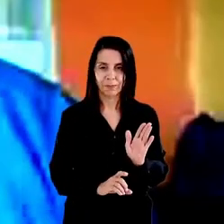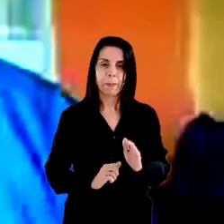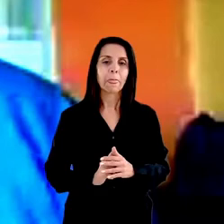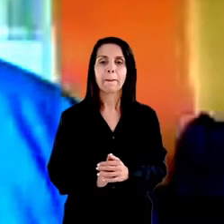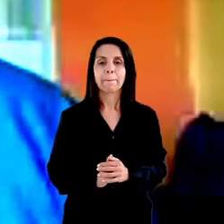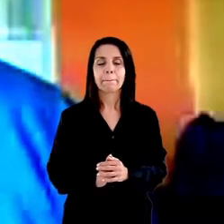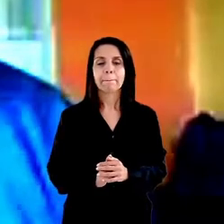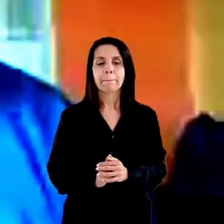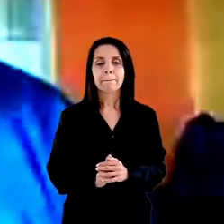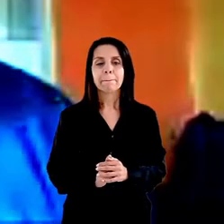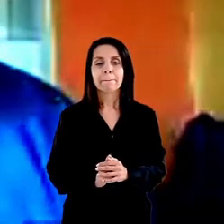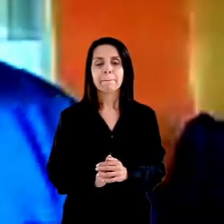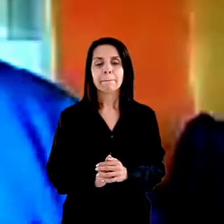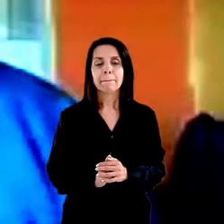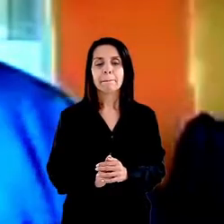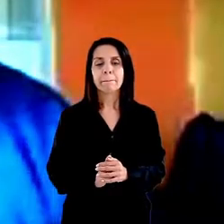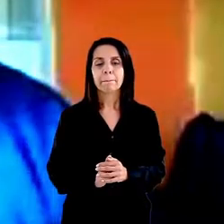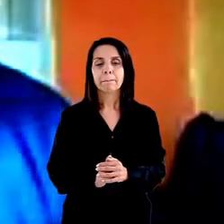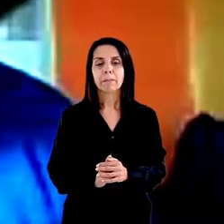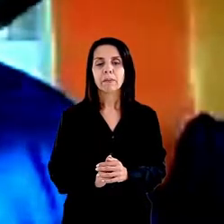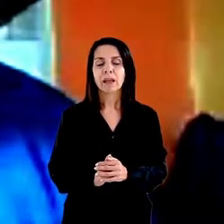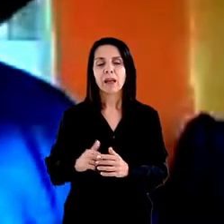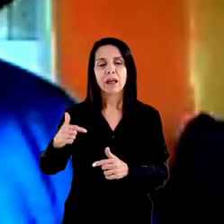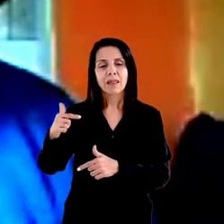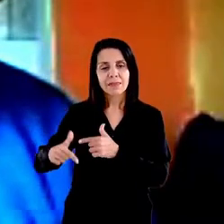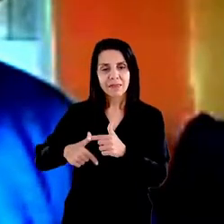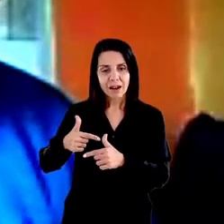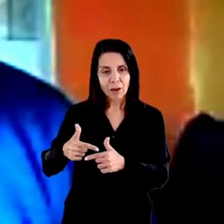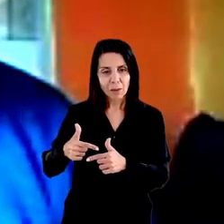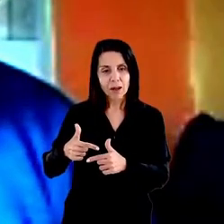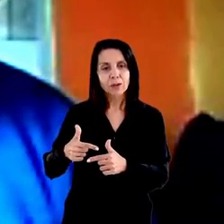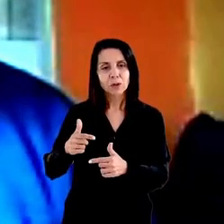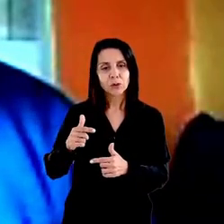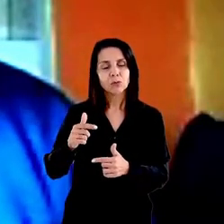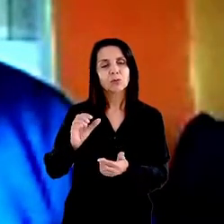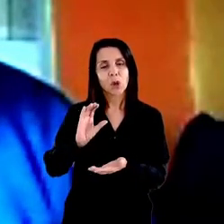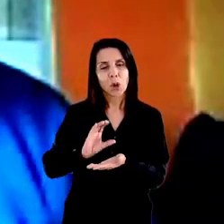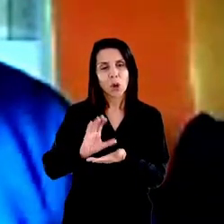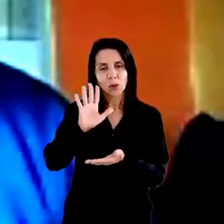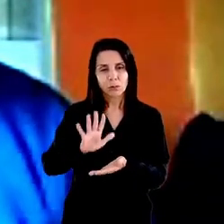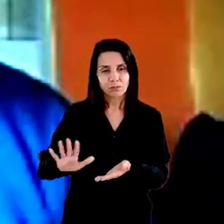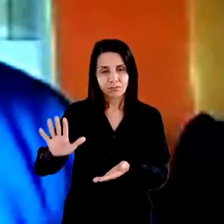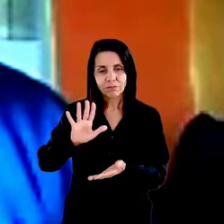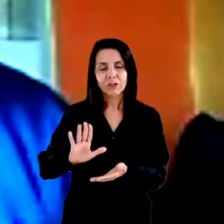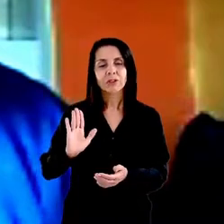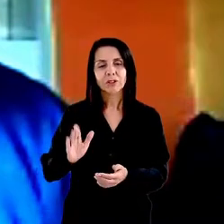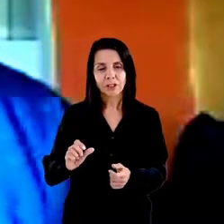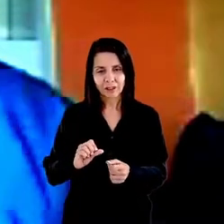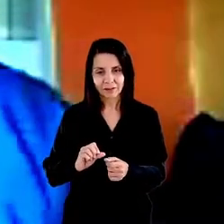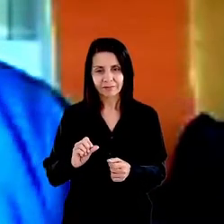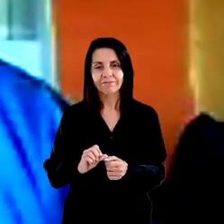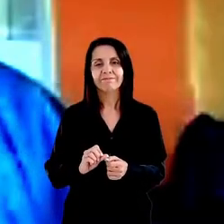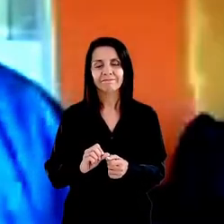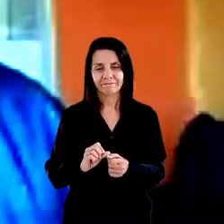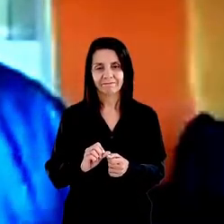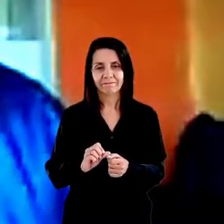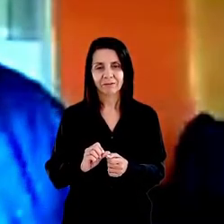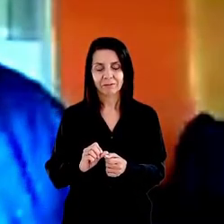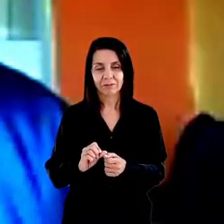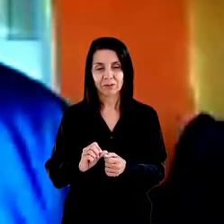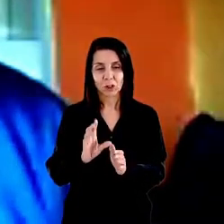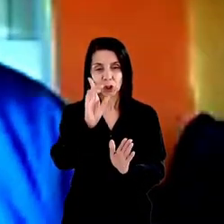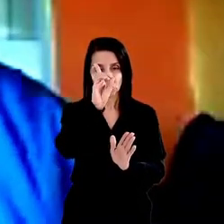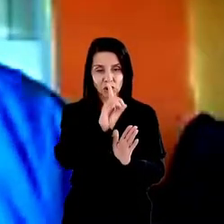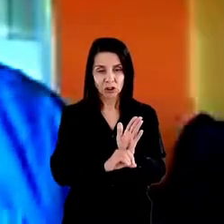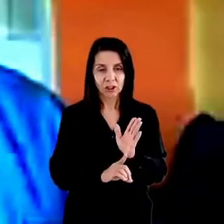já realizados por esse Conselho Nacional de forma brilhante, uma ação nacional em defesa dos direitos fundamentais da população de rua que gerou